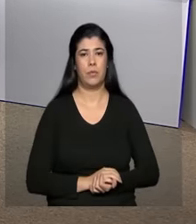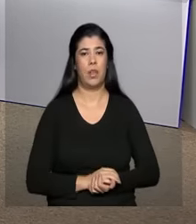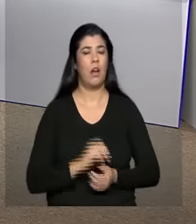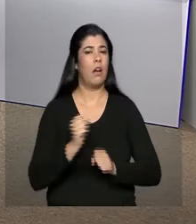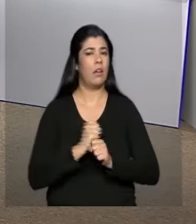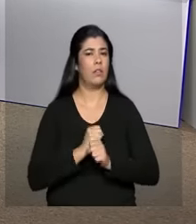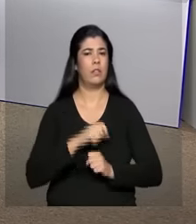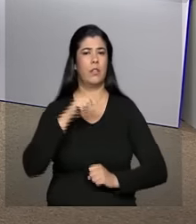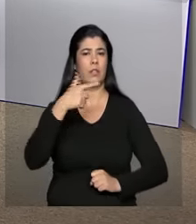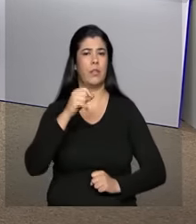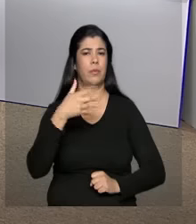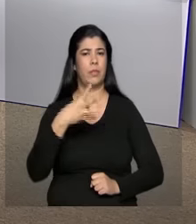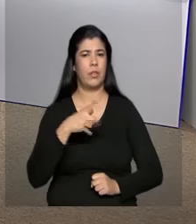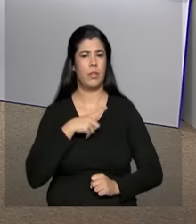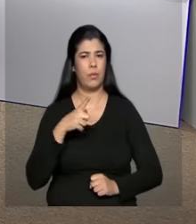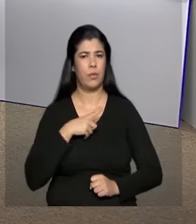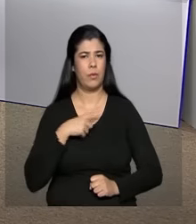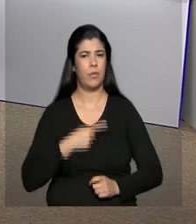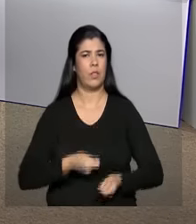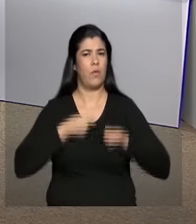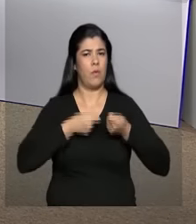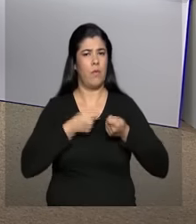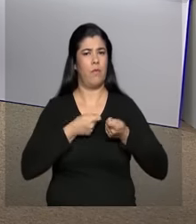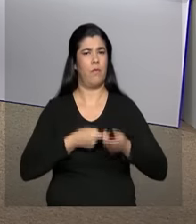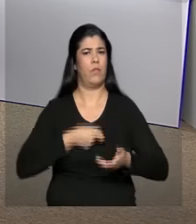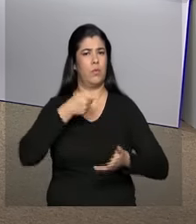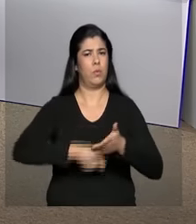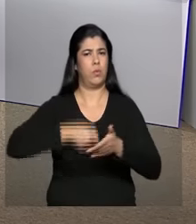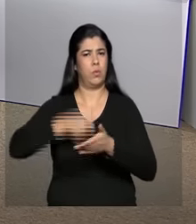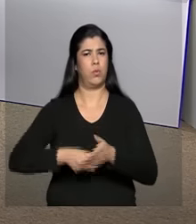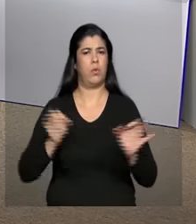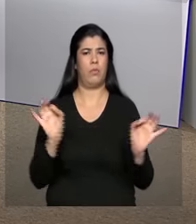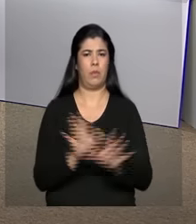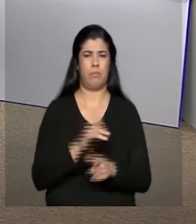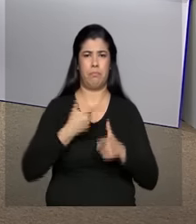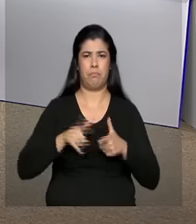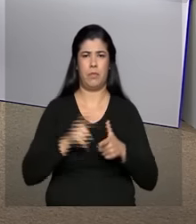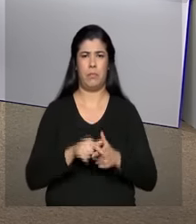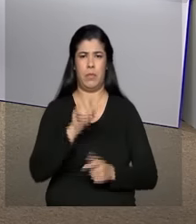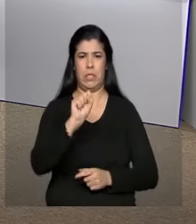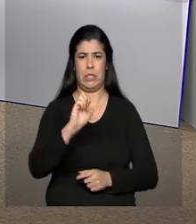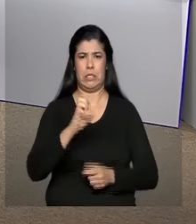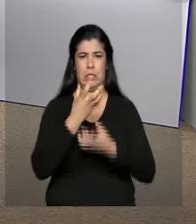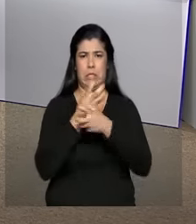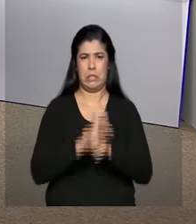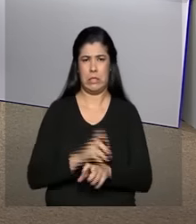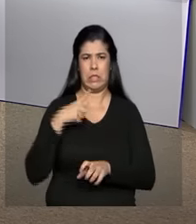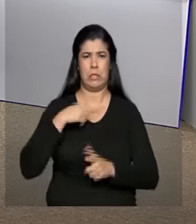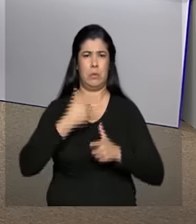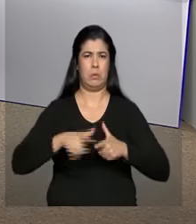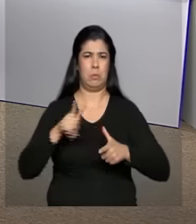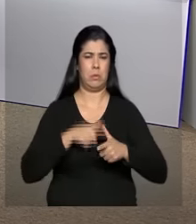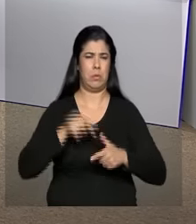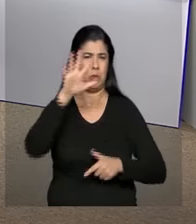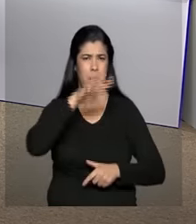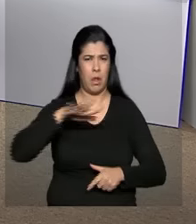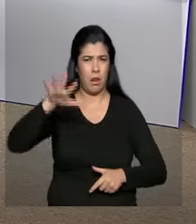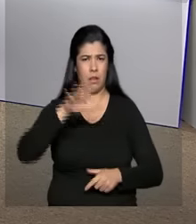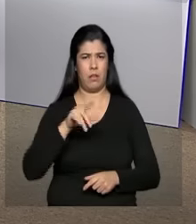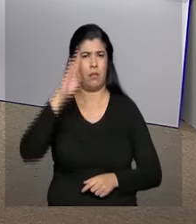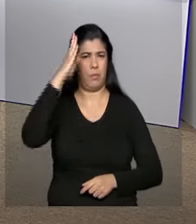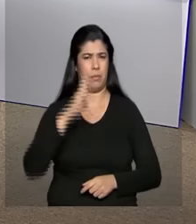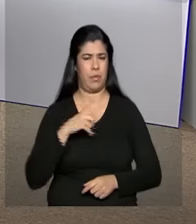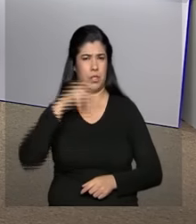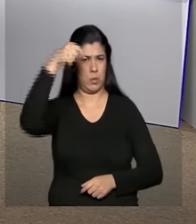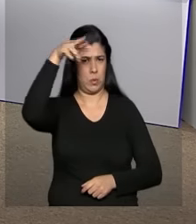2014 foi um ano marcado pelo reforço no combate à seca, que castiga o semiárido brasileiro há mais de dois anos. Com o